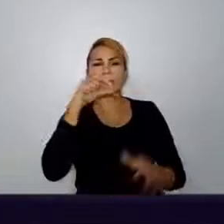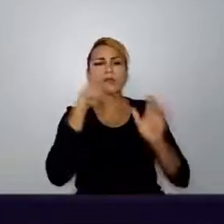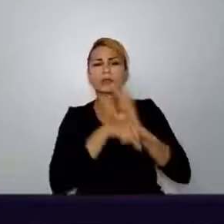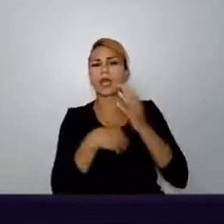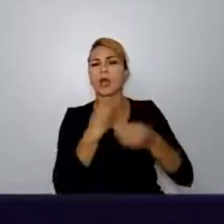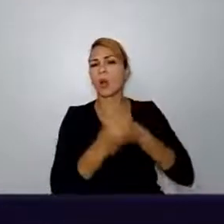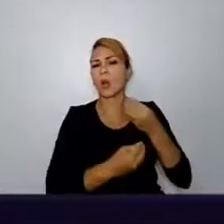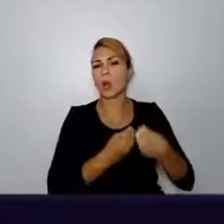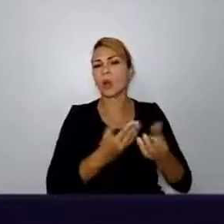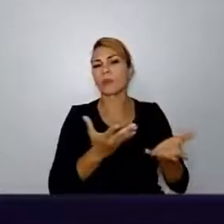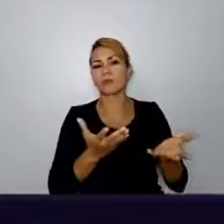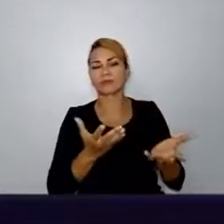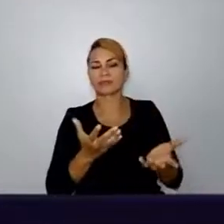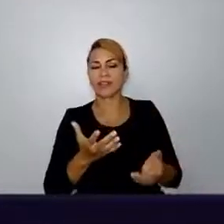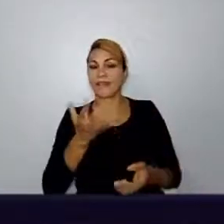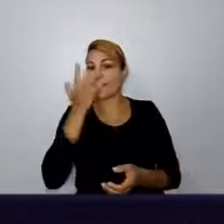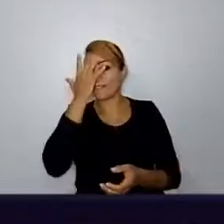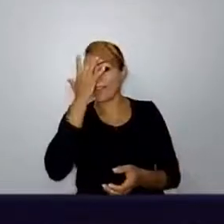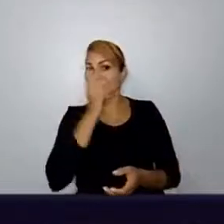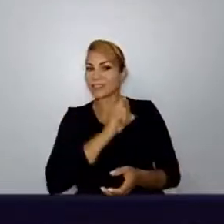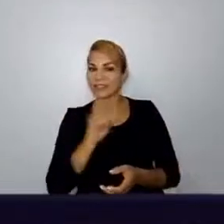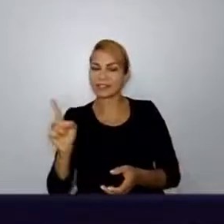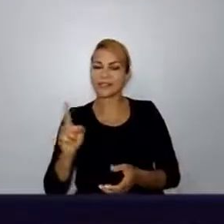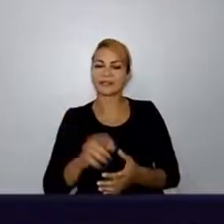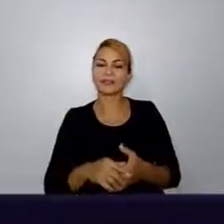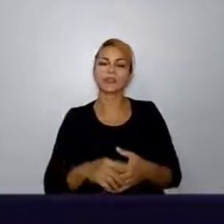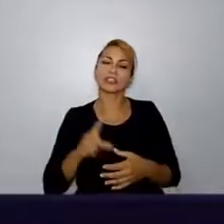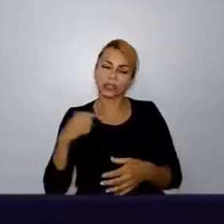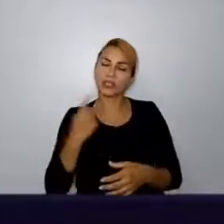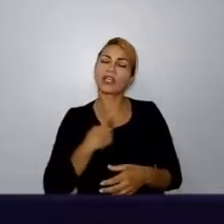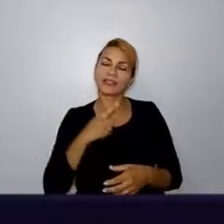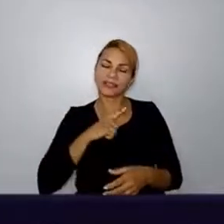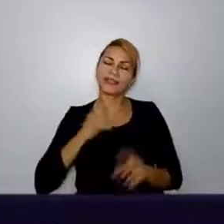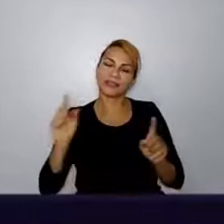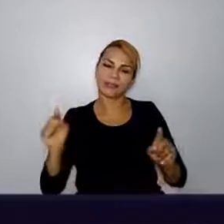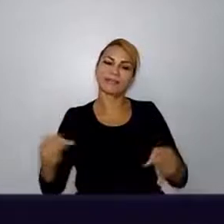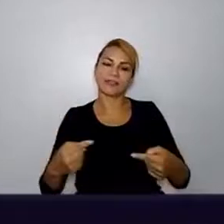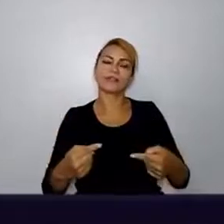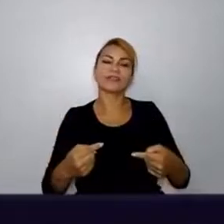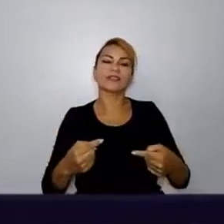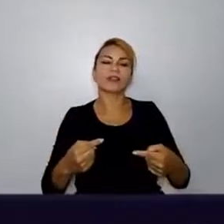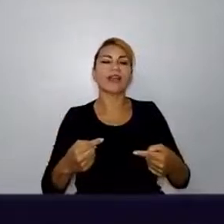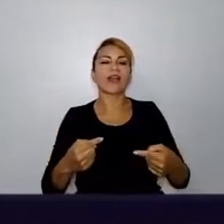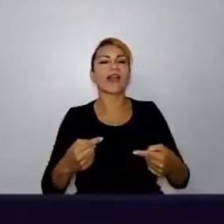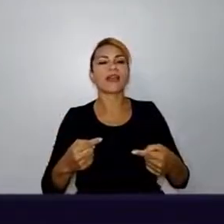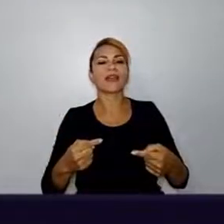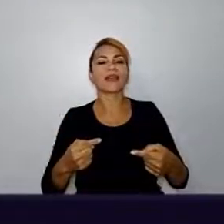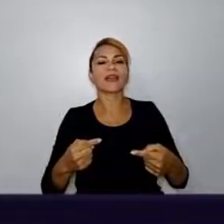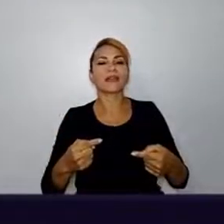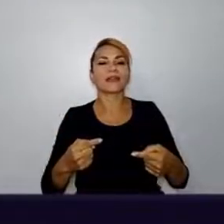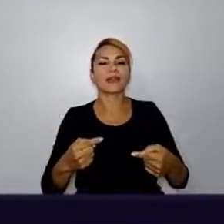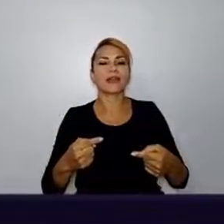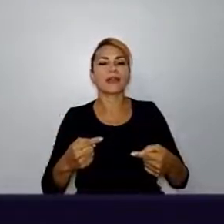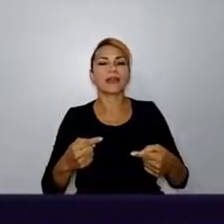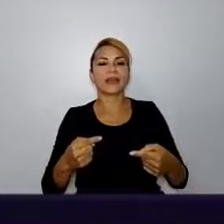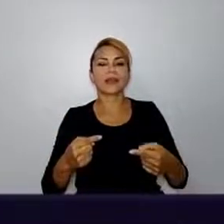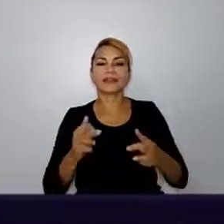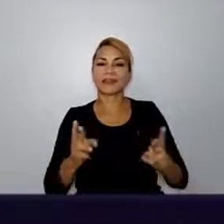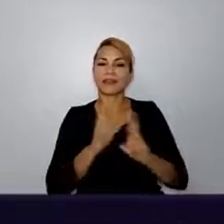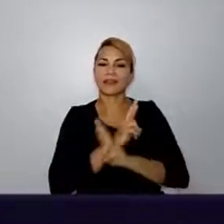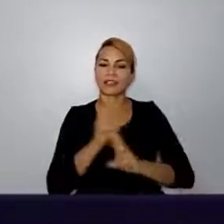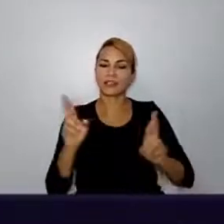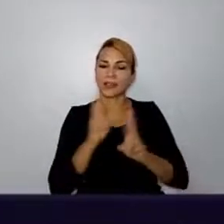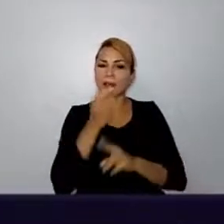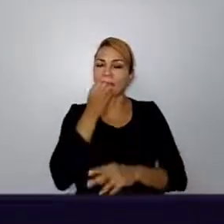fácil, né? A gente sempre tem esses desafios, tentando conciliar essas diferenças culturais. Principalmente, num país que é super diferente do Brasil,